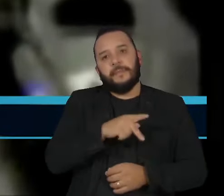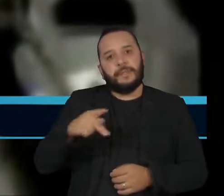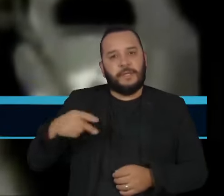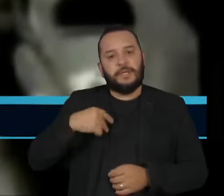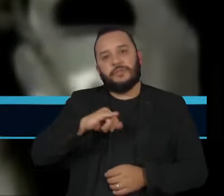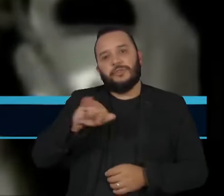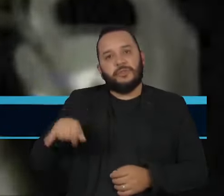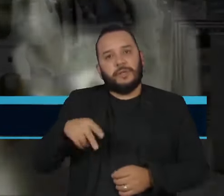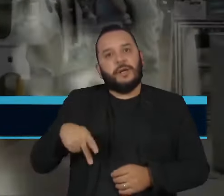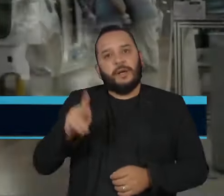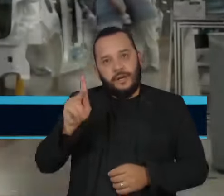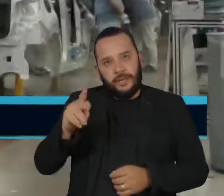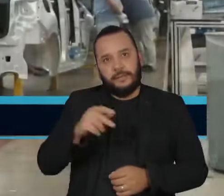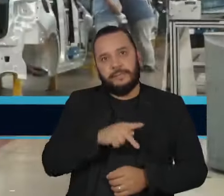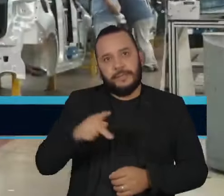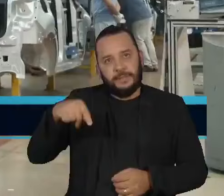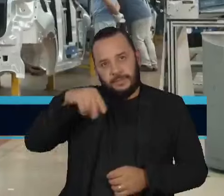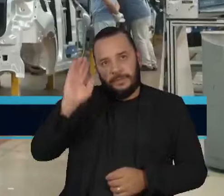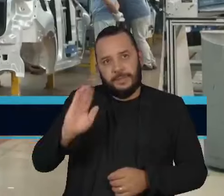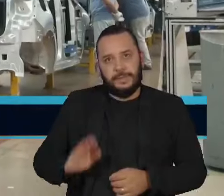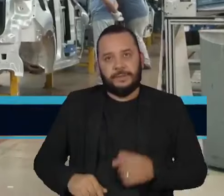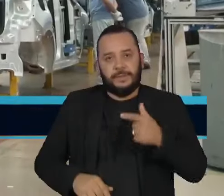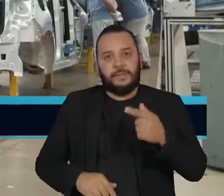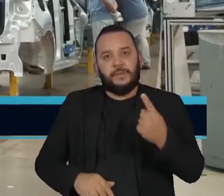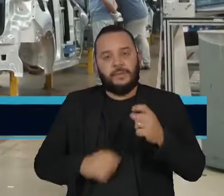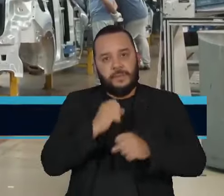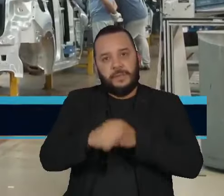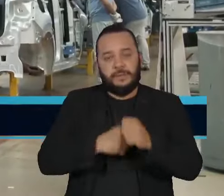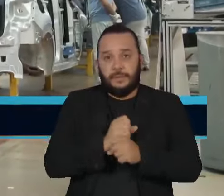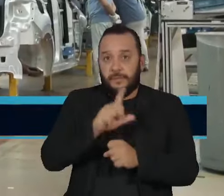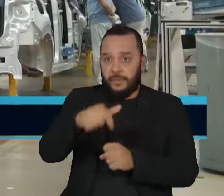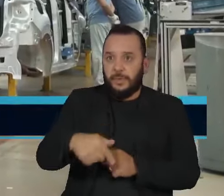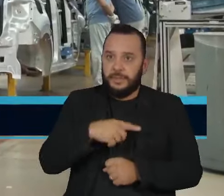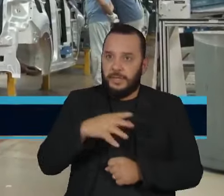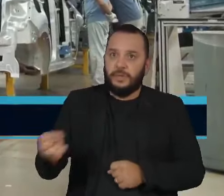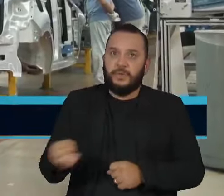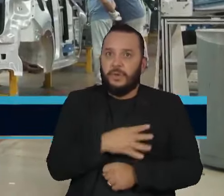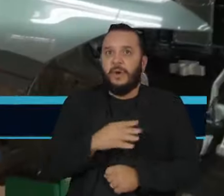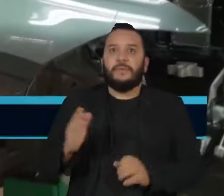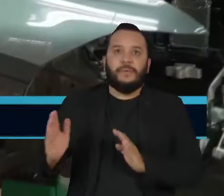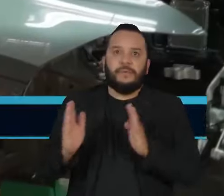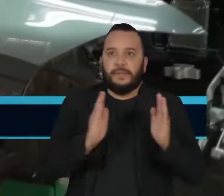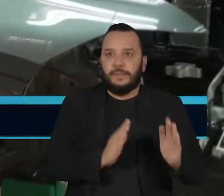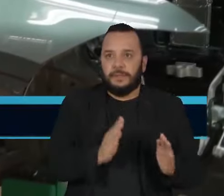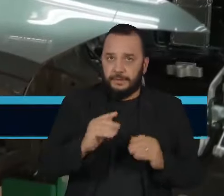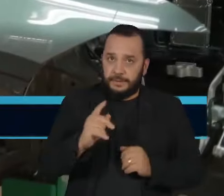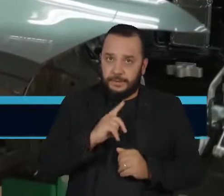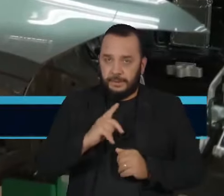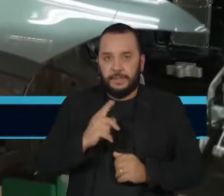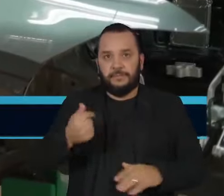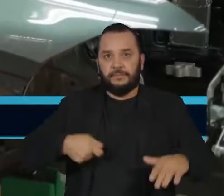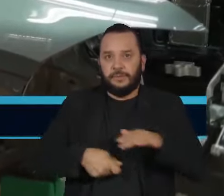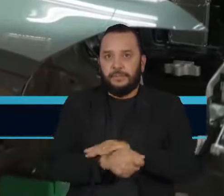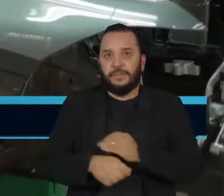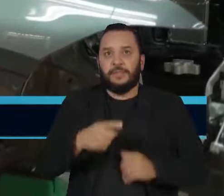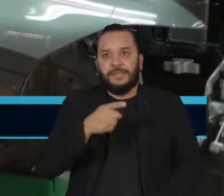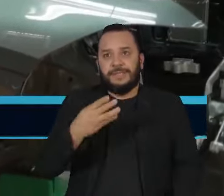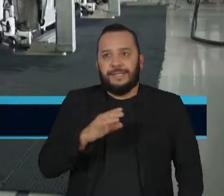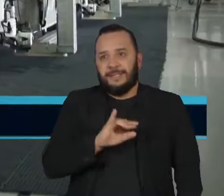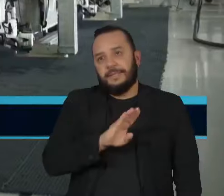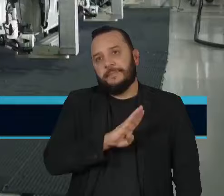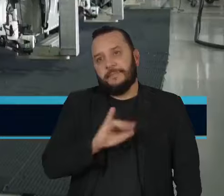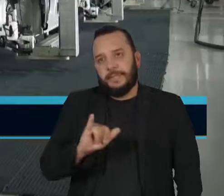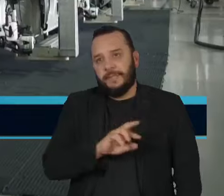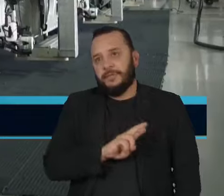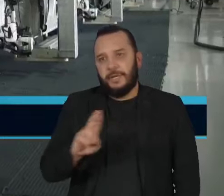Juscelino Kubitschek. 71 anos depois, a montadora anuncia uma nova fase. Um aporte de 13 bilhões de reais até